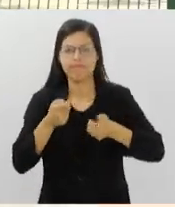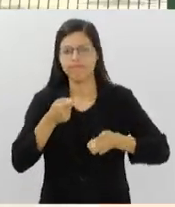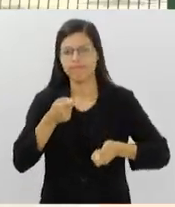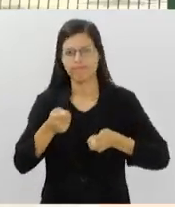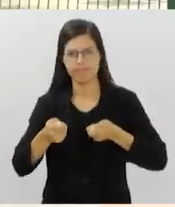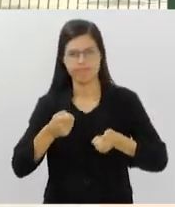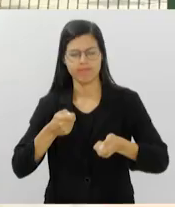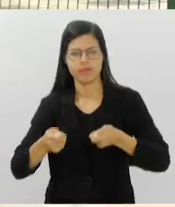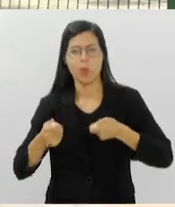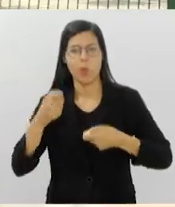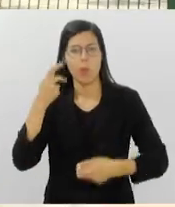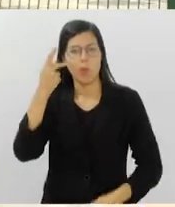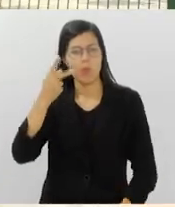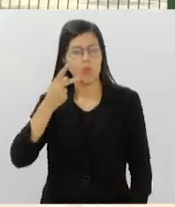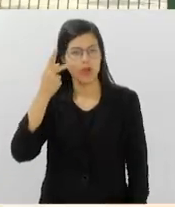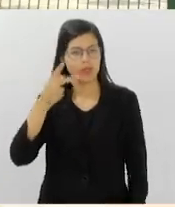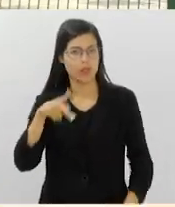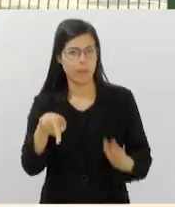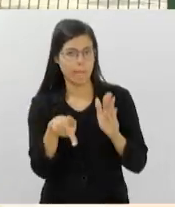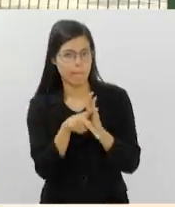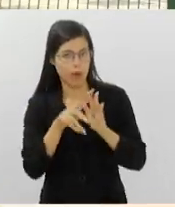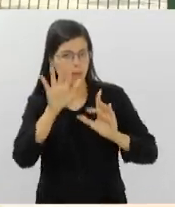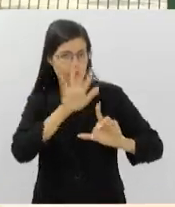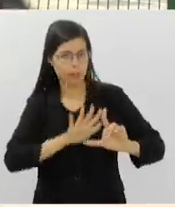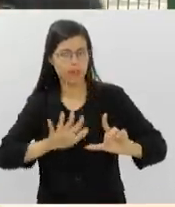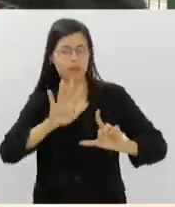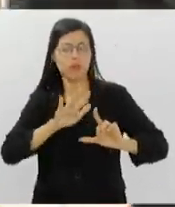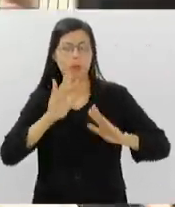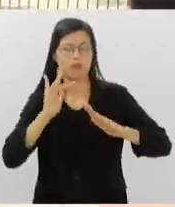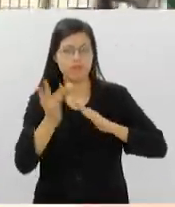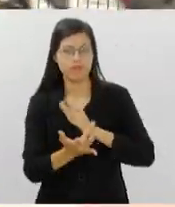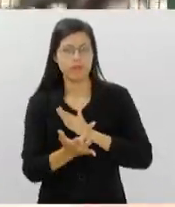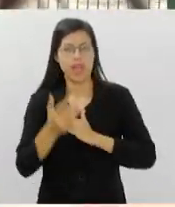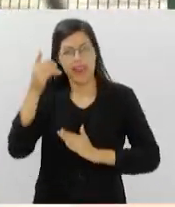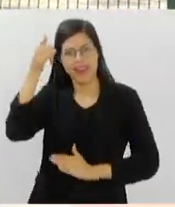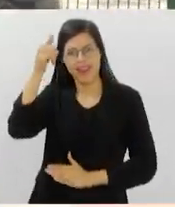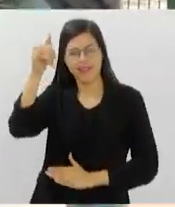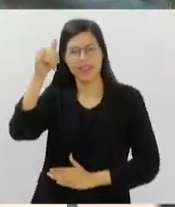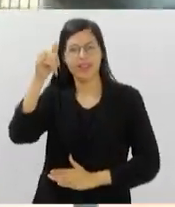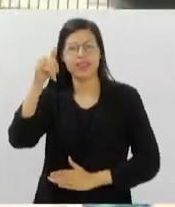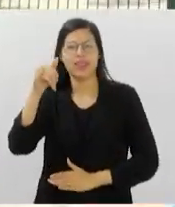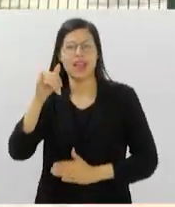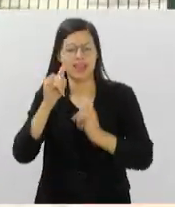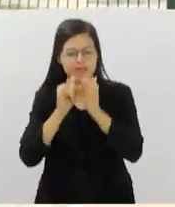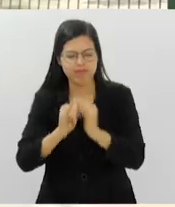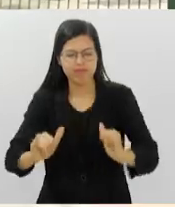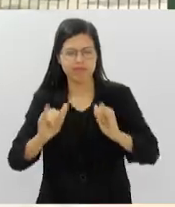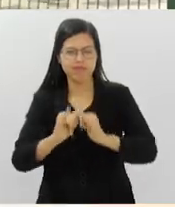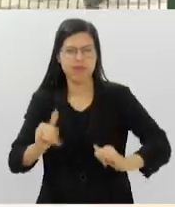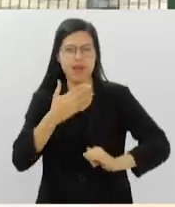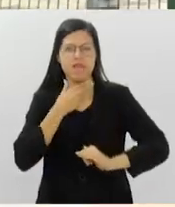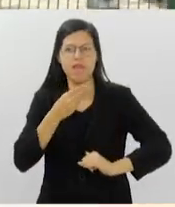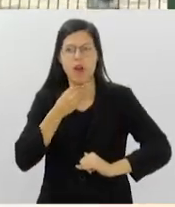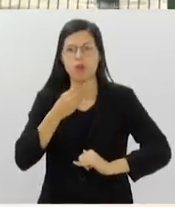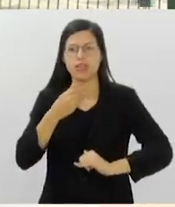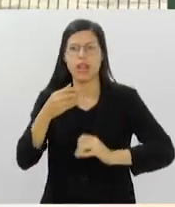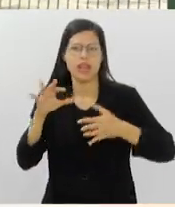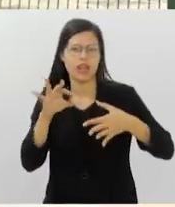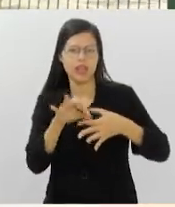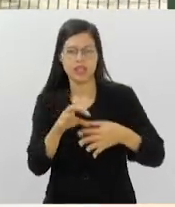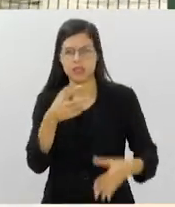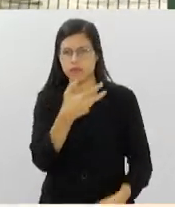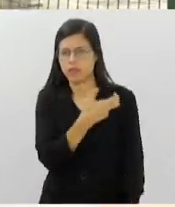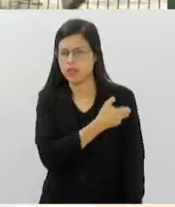mesmo uma política da própria plataforma para evitar que desinformações relacionadas à vacina ou a outros